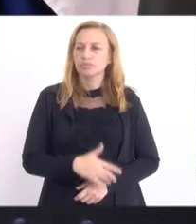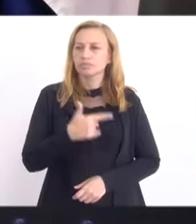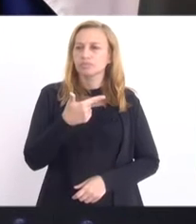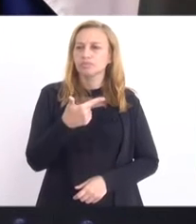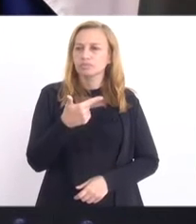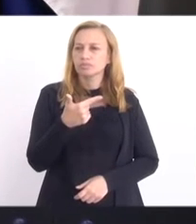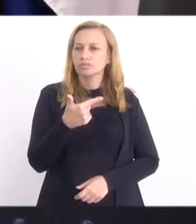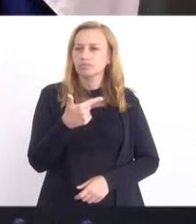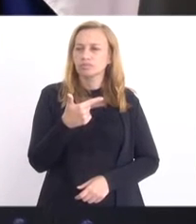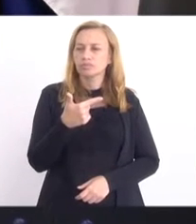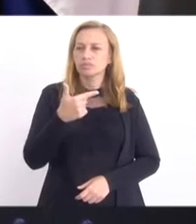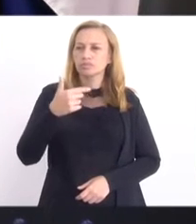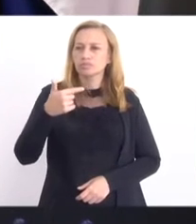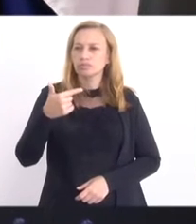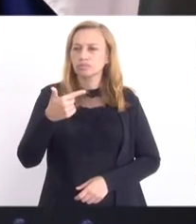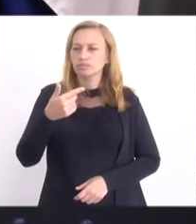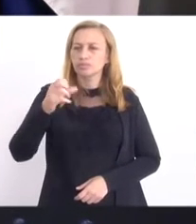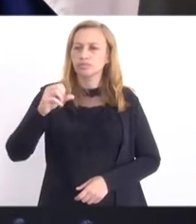De 2019.